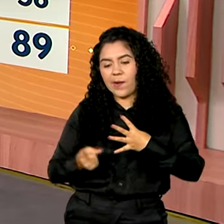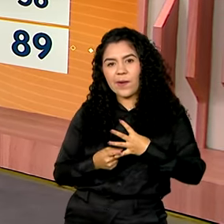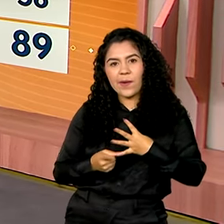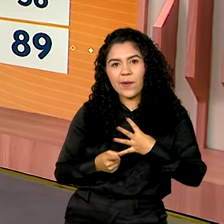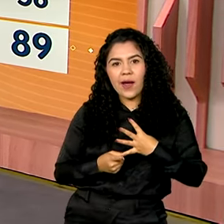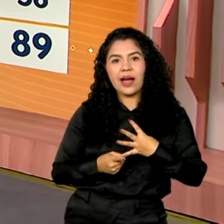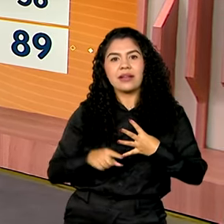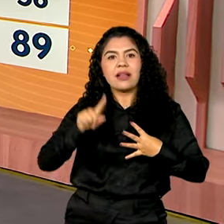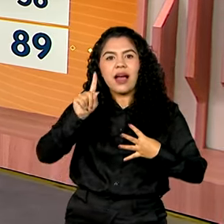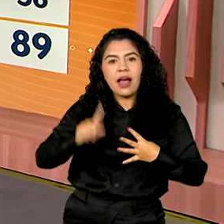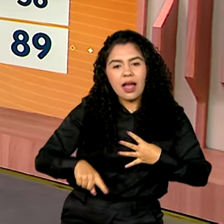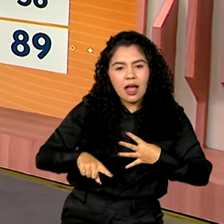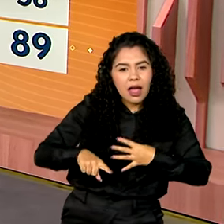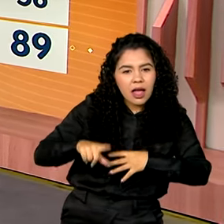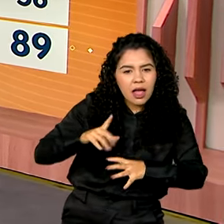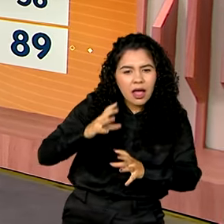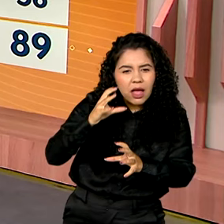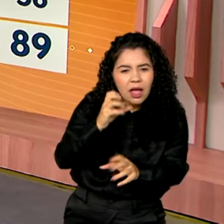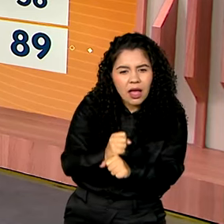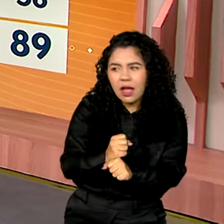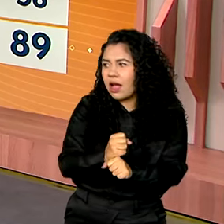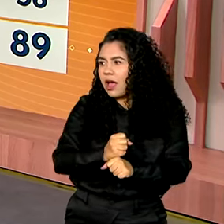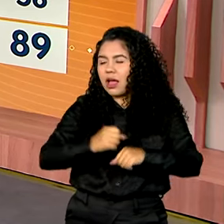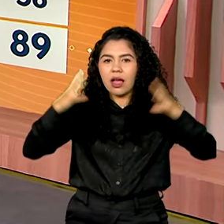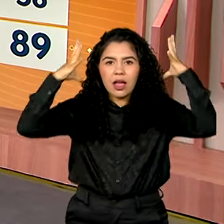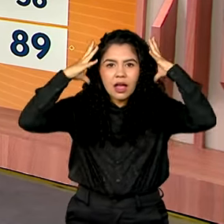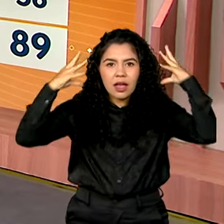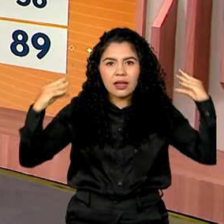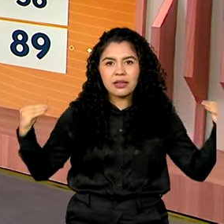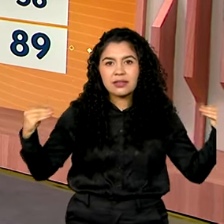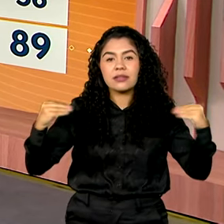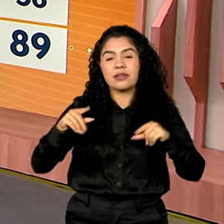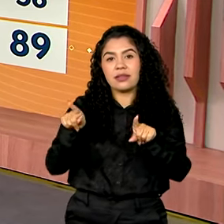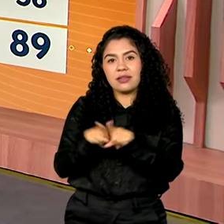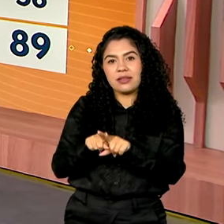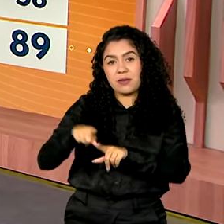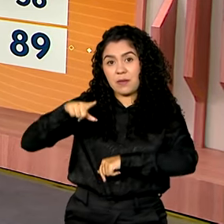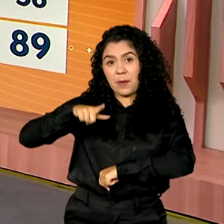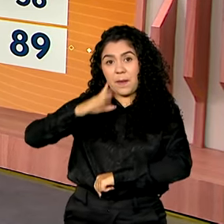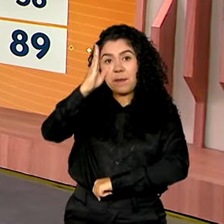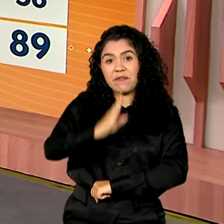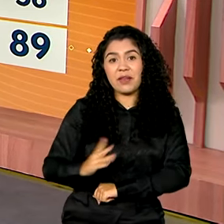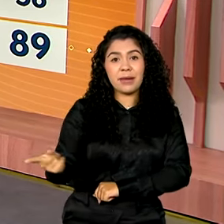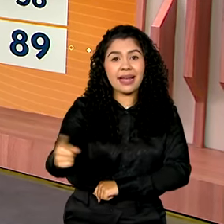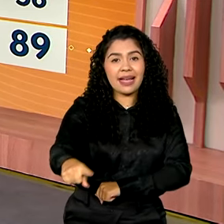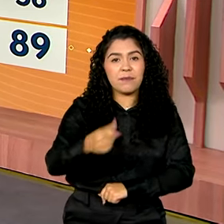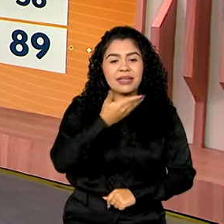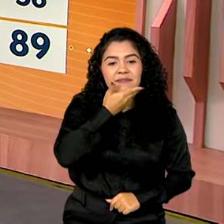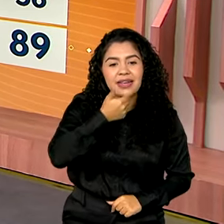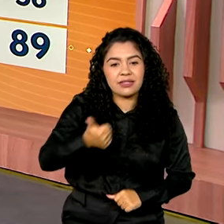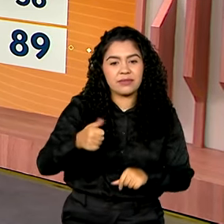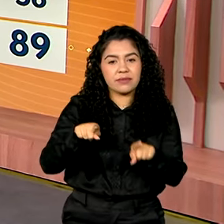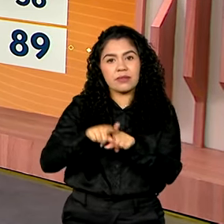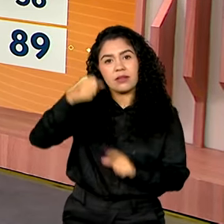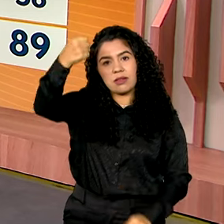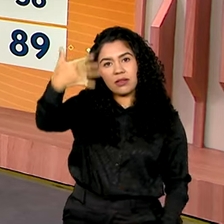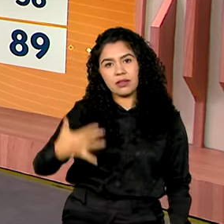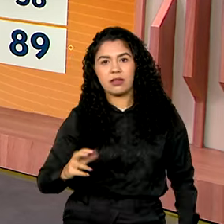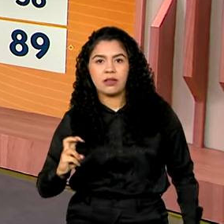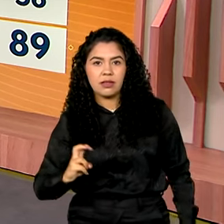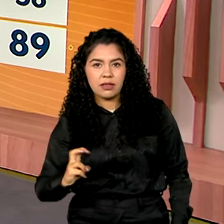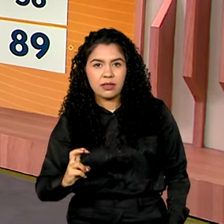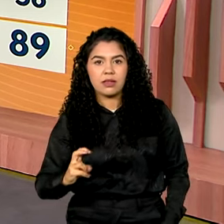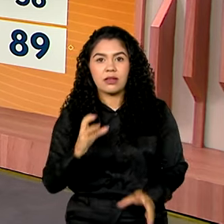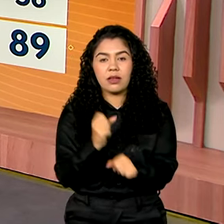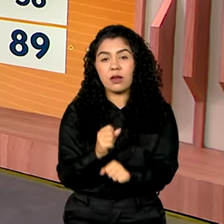países baixos, um total de 56. E o Brasil conquistou o histórico quinto lugar, com um total de